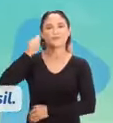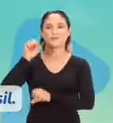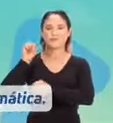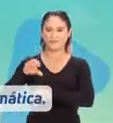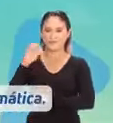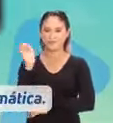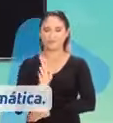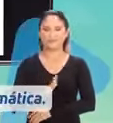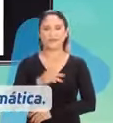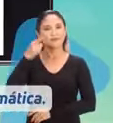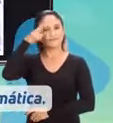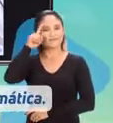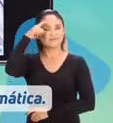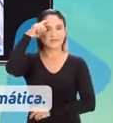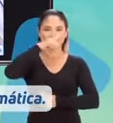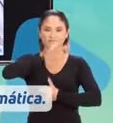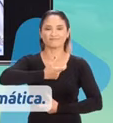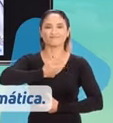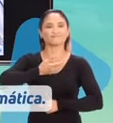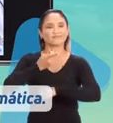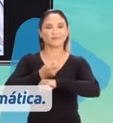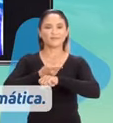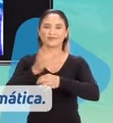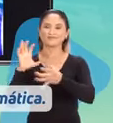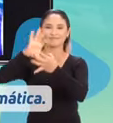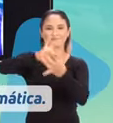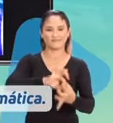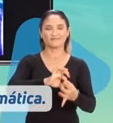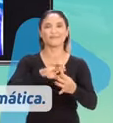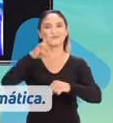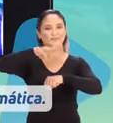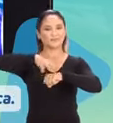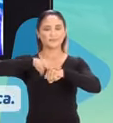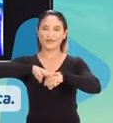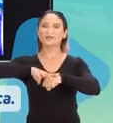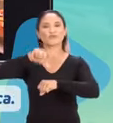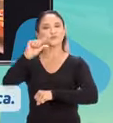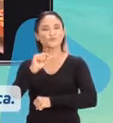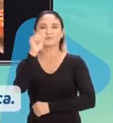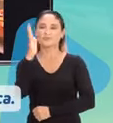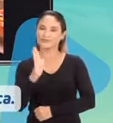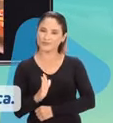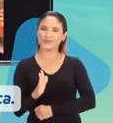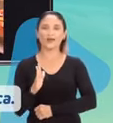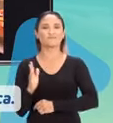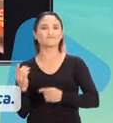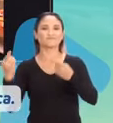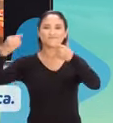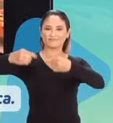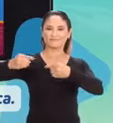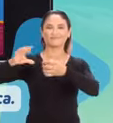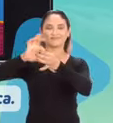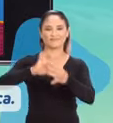Brasil. Pablo, medalha de prata na Olimpíada Internacional de Matemática. Um dos poucos brasileiros na elite